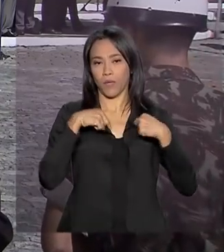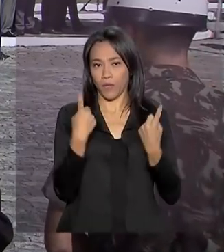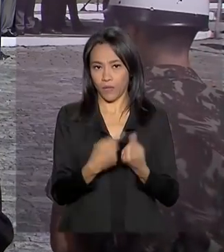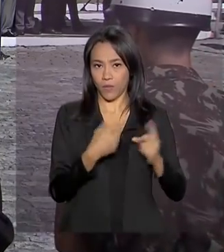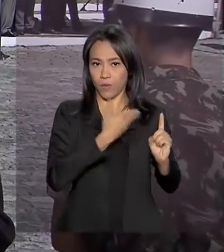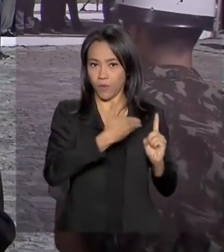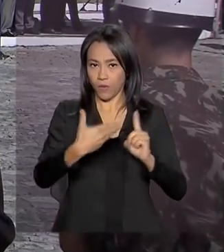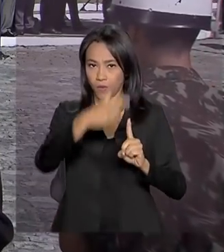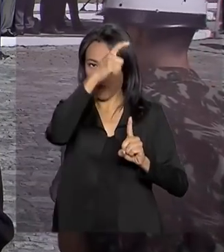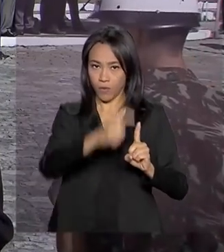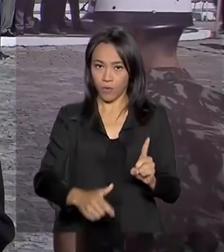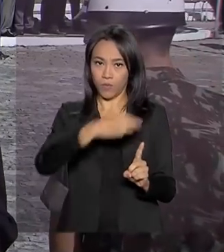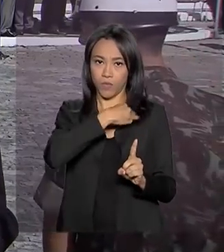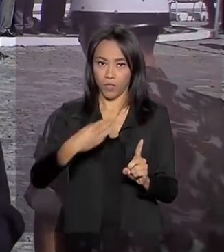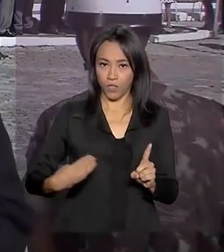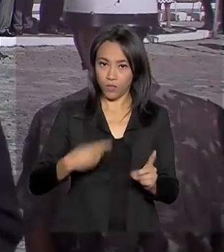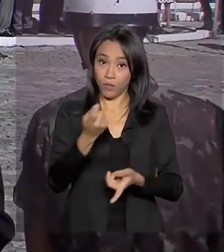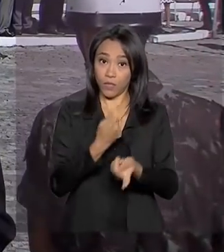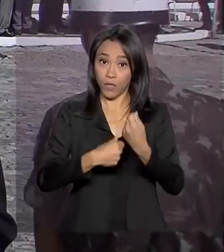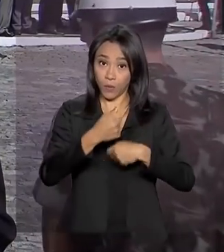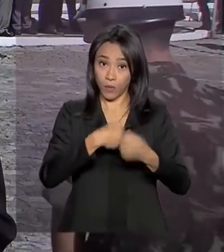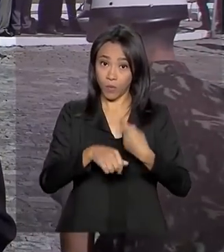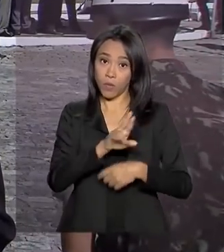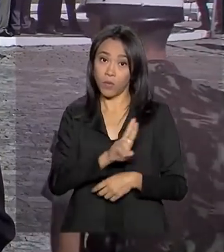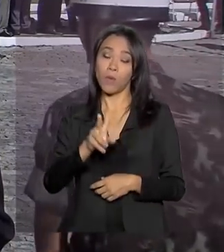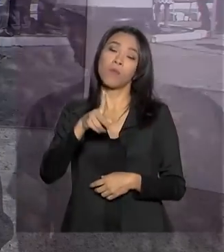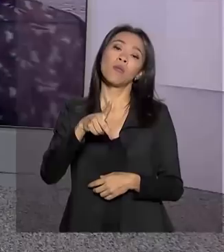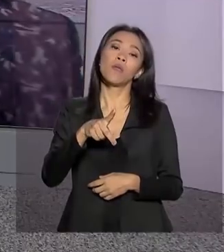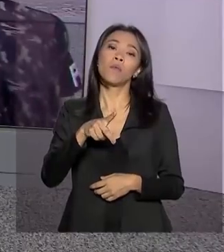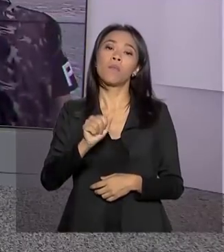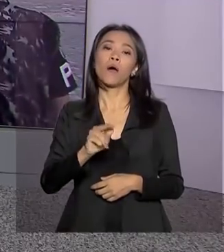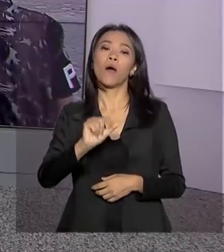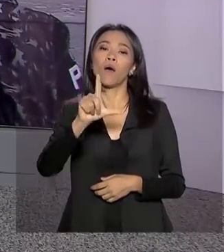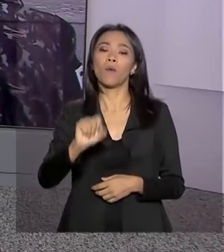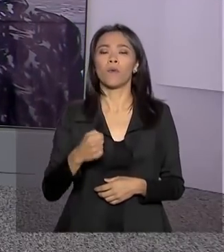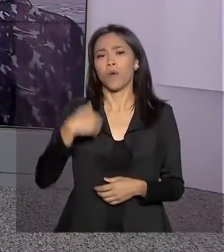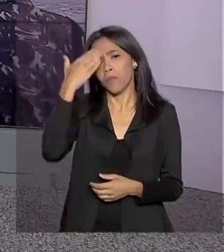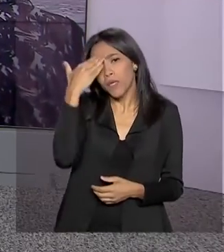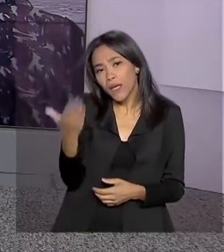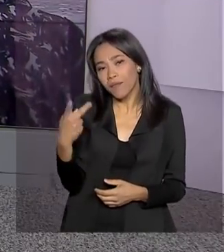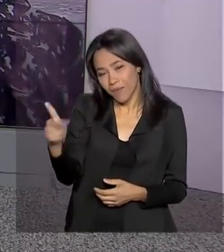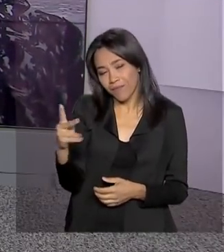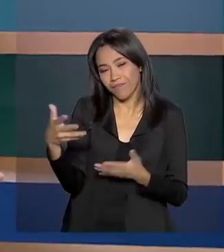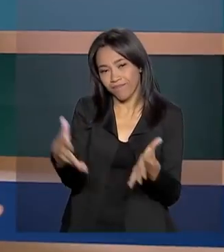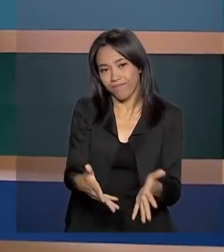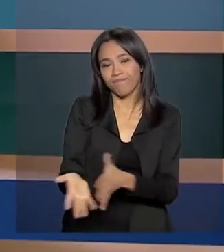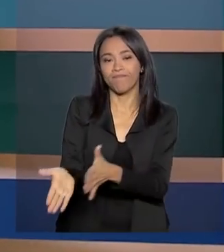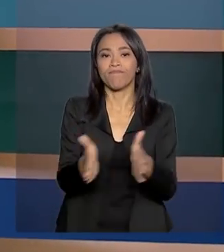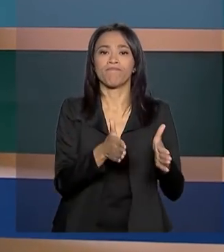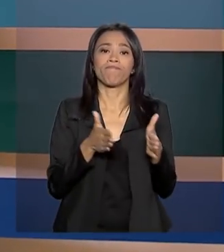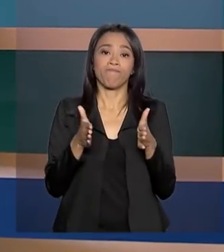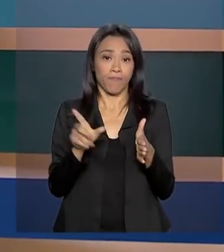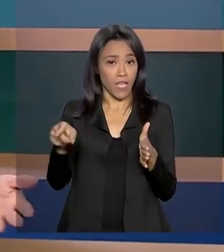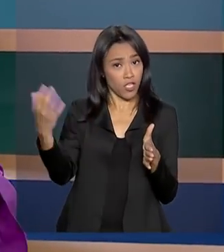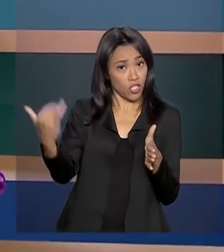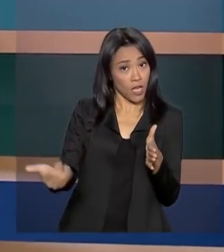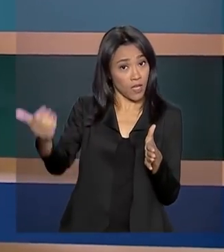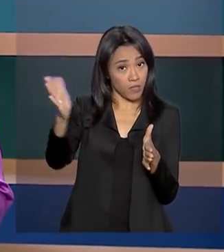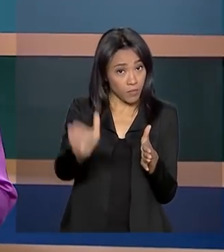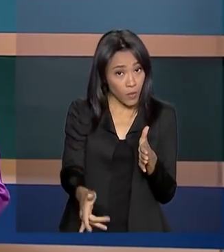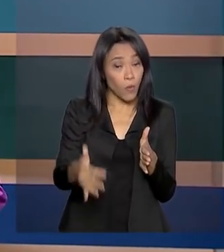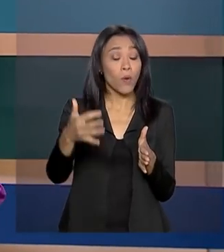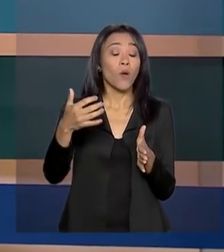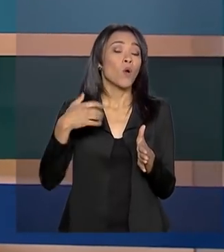ministro da Economia, Paulo Guedes. Estamos na Brasília, Carla. Obrigada, Maurício, pela sua participação. E como o Maurício já adiantou no